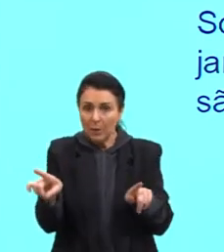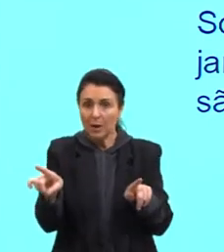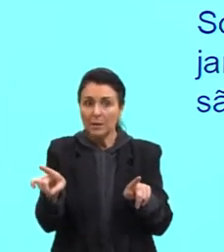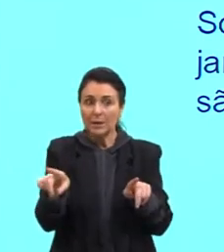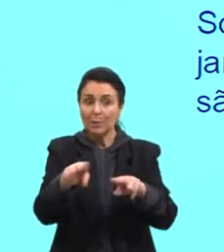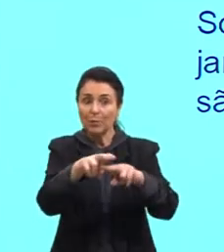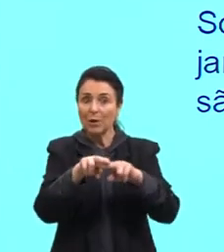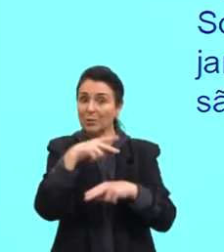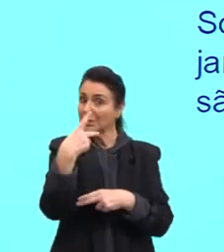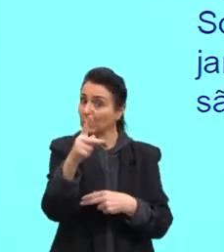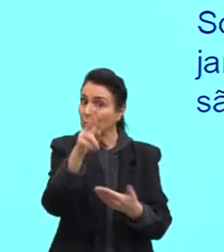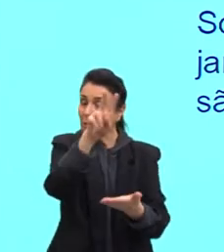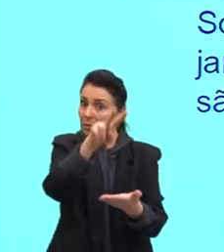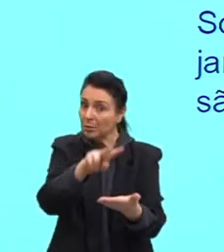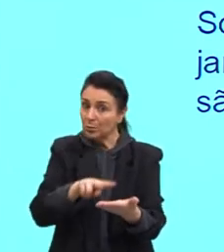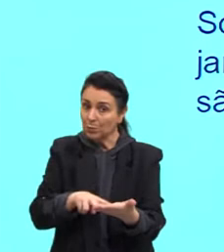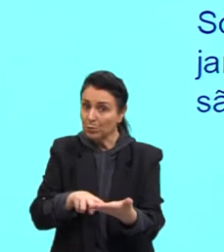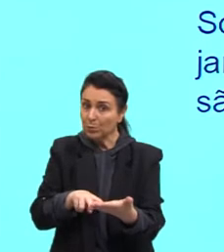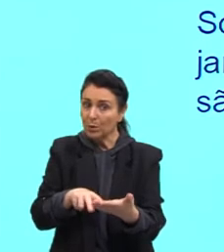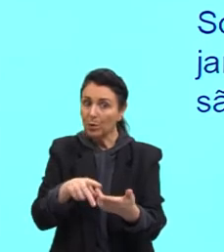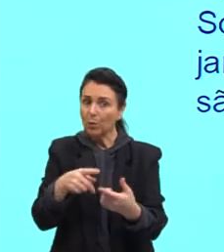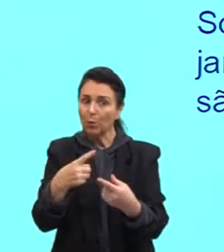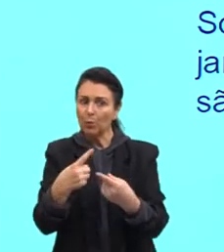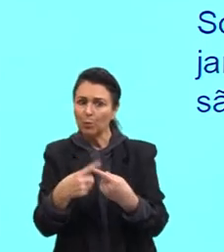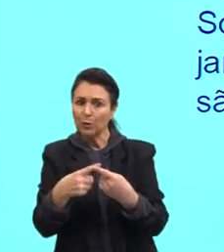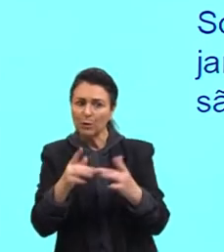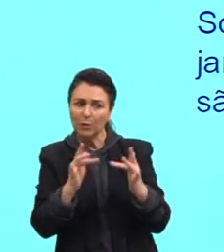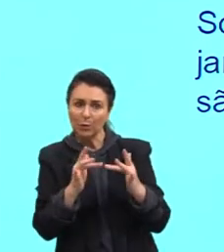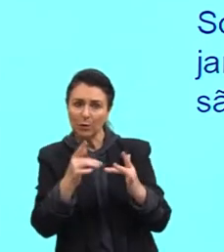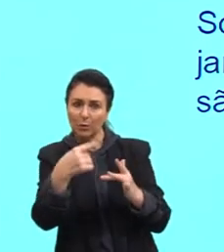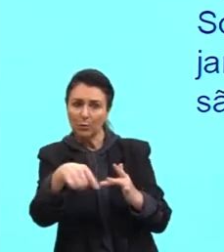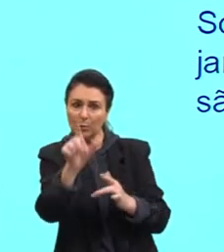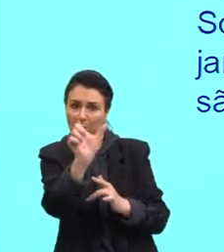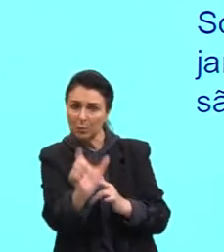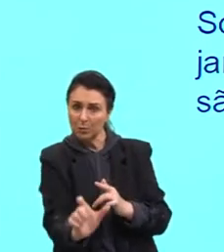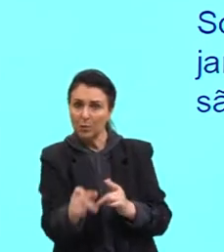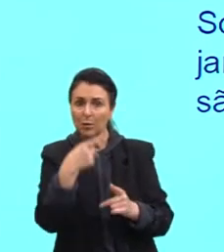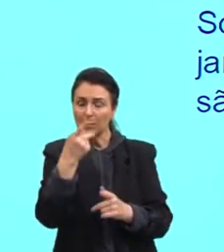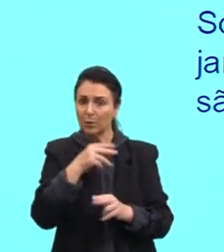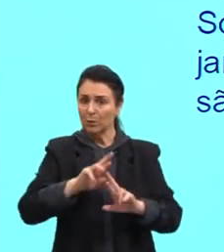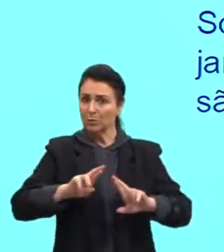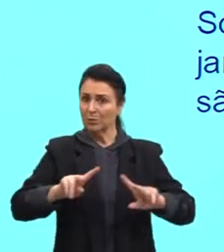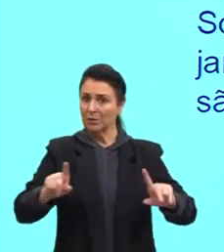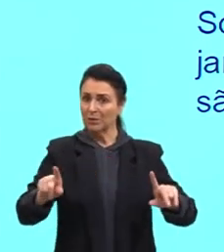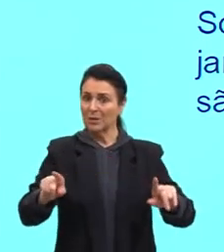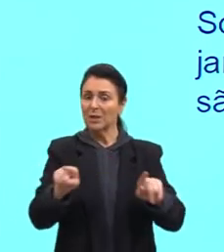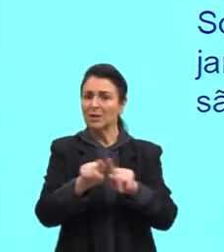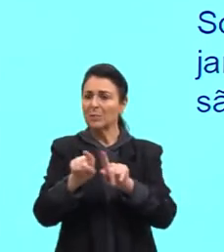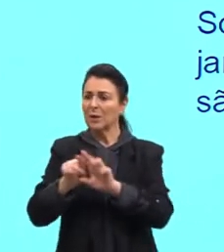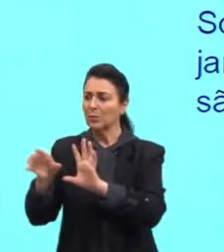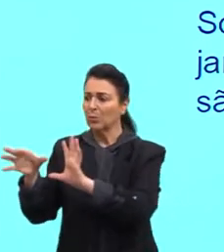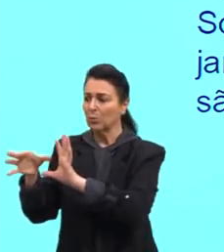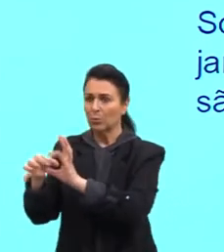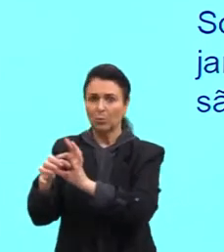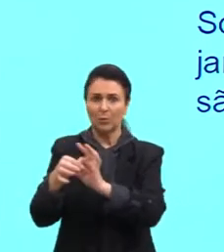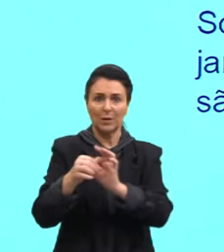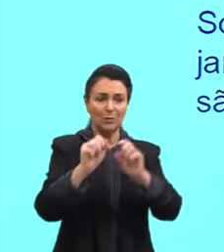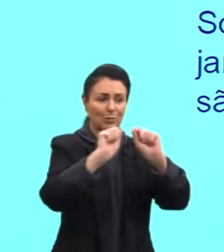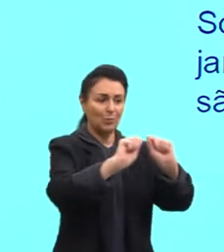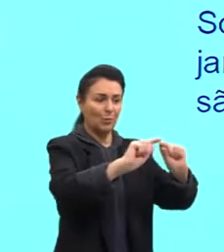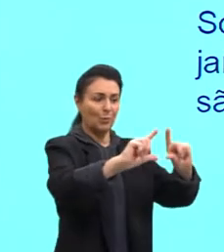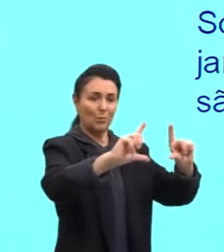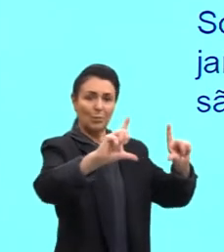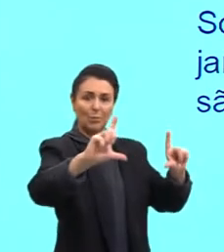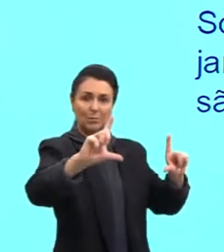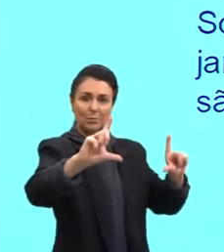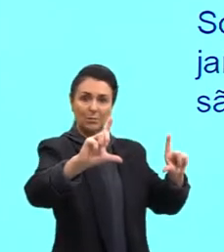leitura, ou de um outro falante, ou de um contexto diferente que tu viu, escrito em um outdoor, por exemplo.